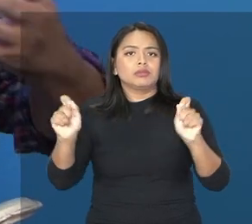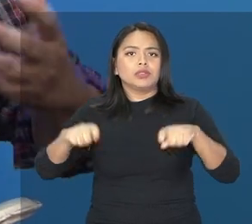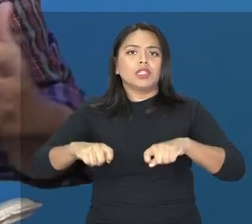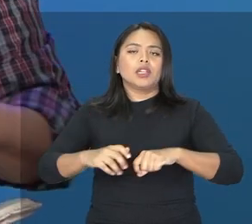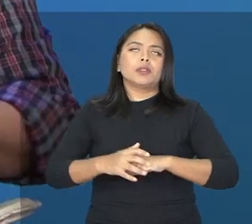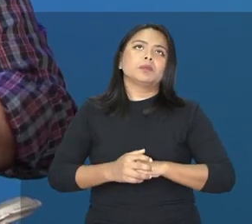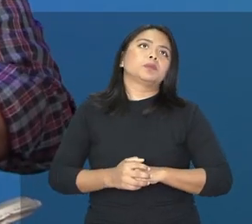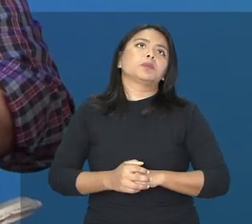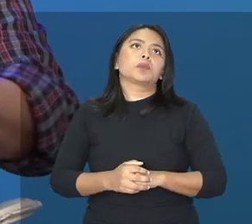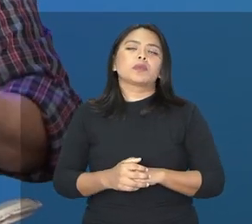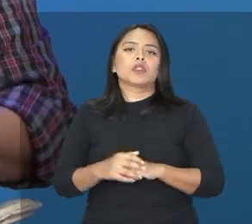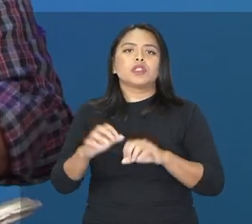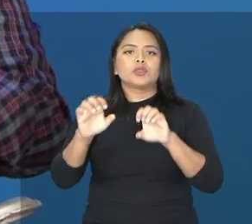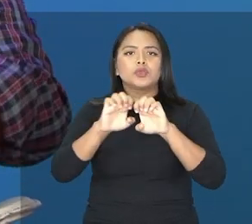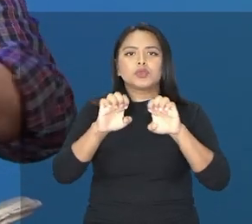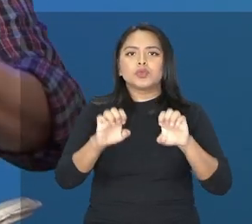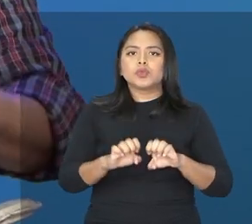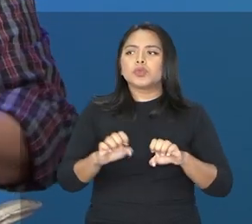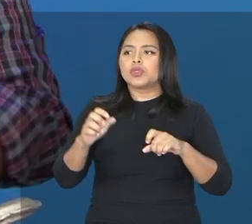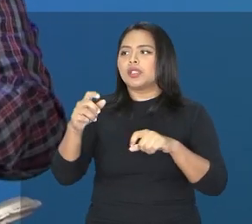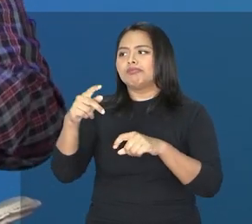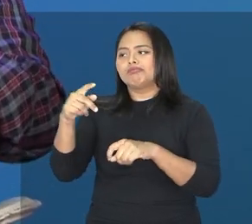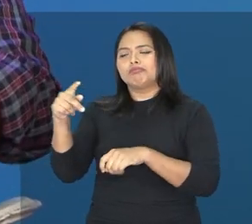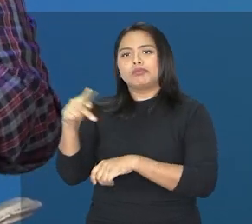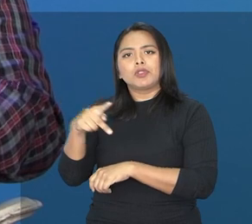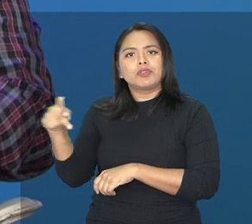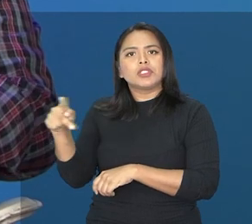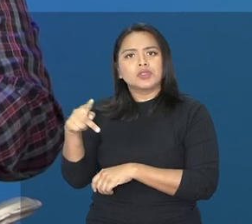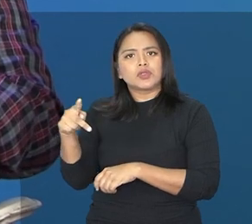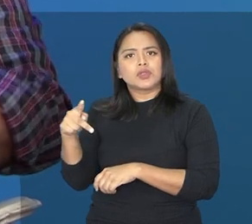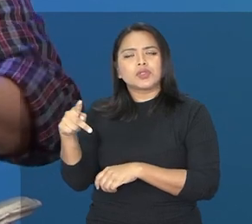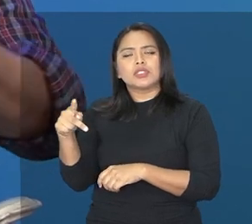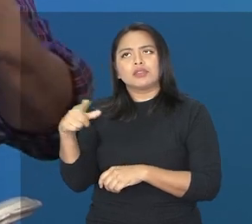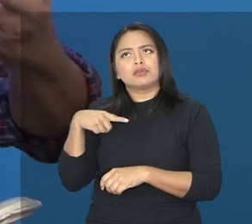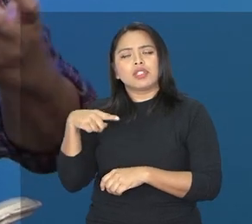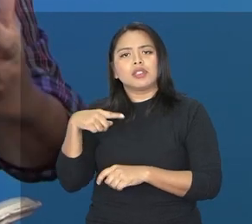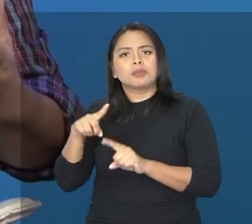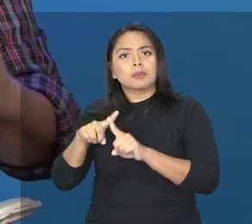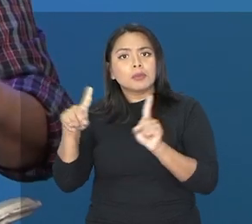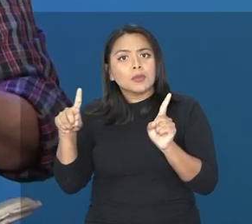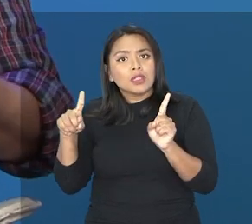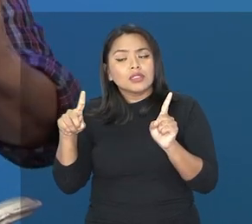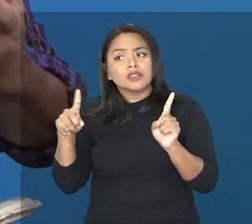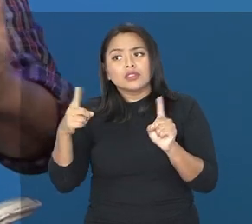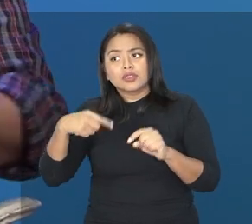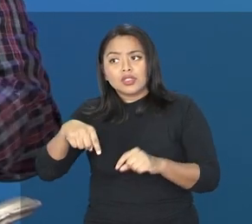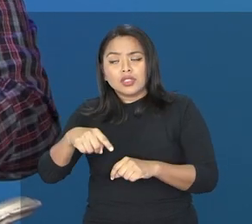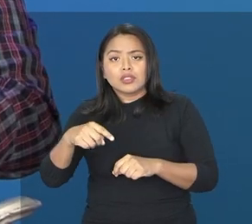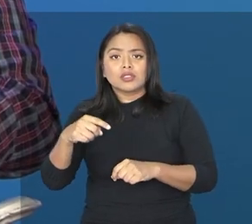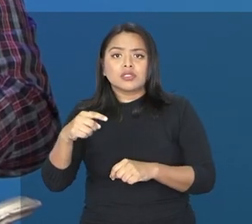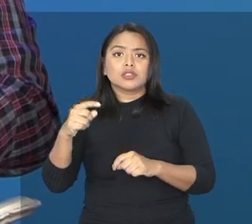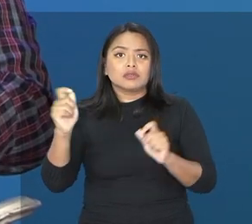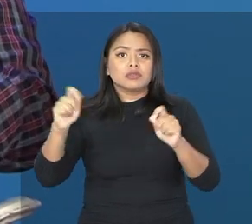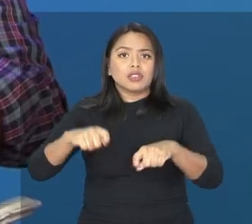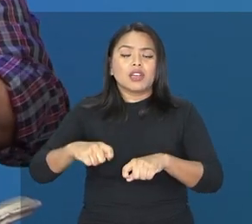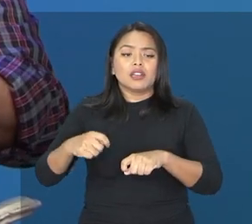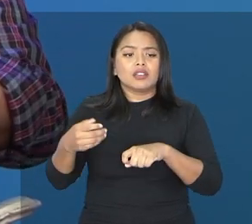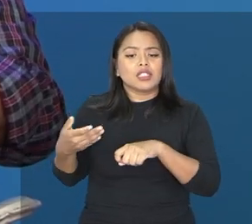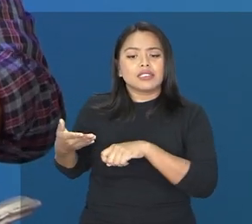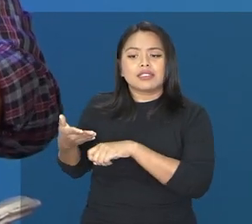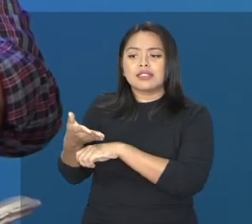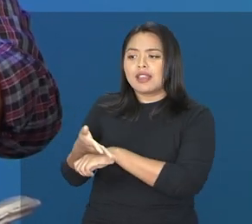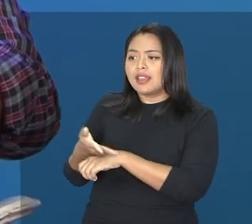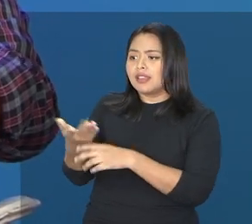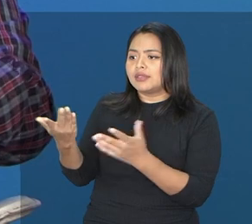a estrutura física, os professores, alguns recursos, mas também que nós possamos ter acesso a